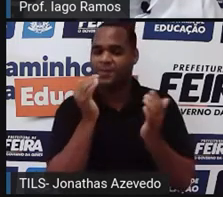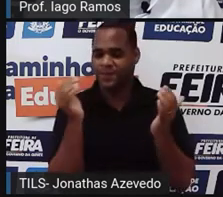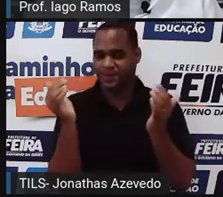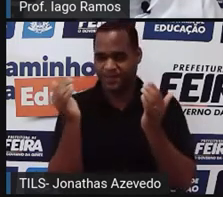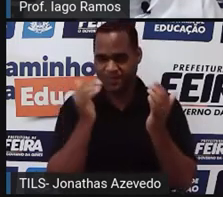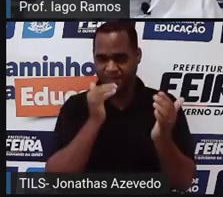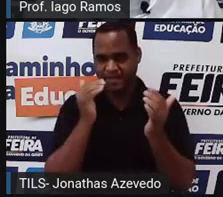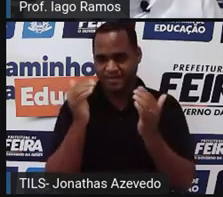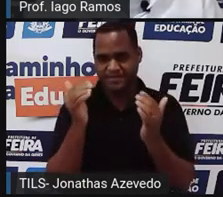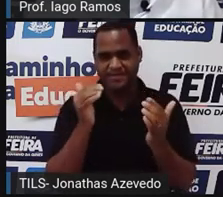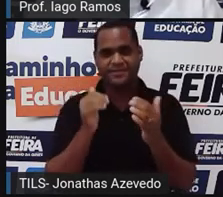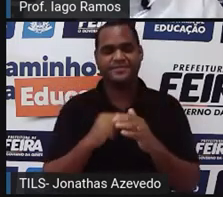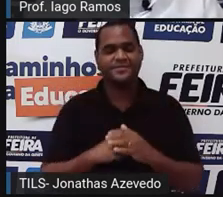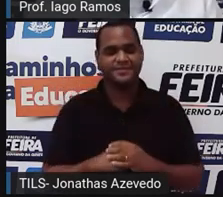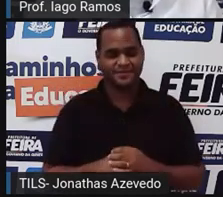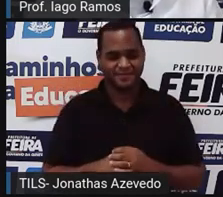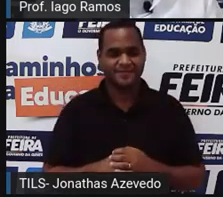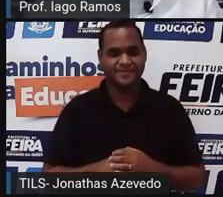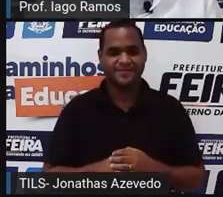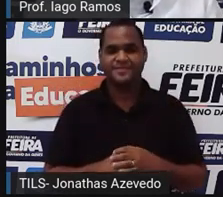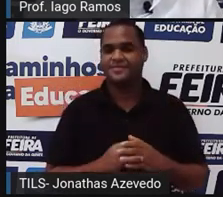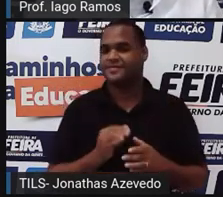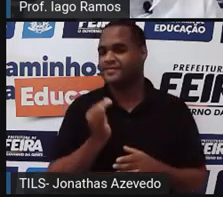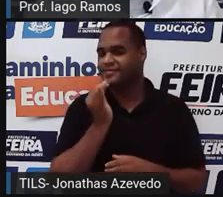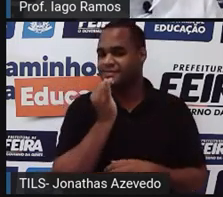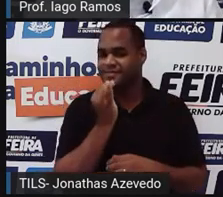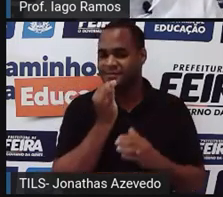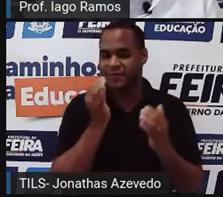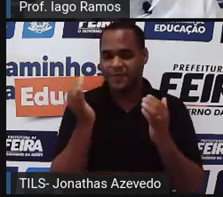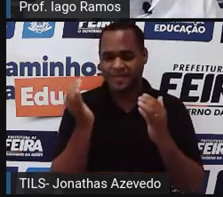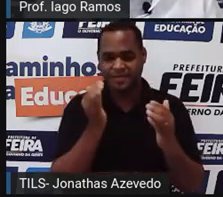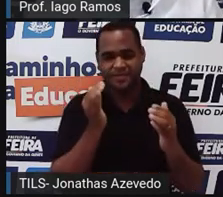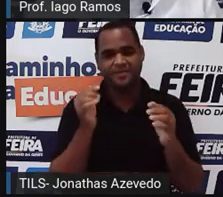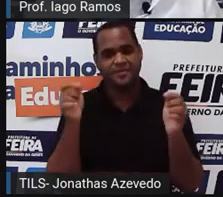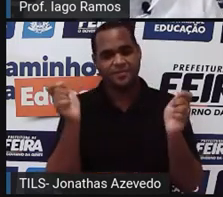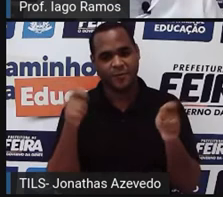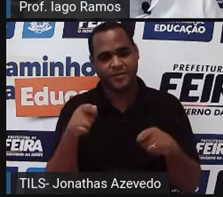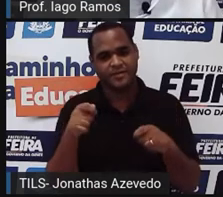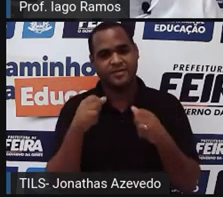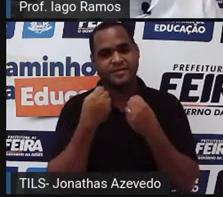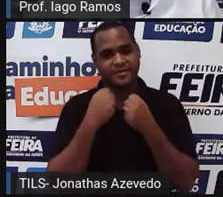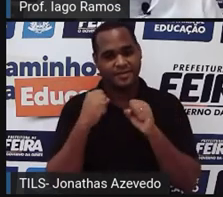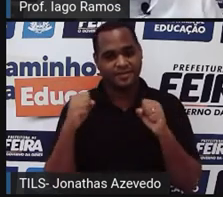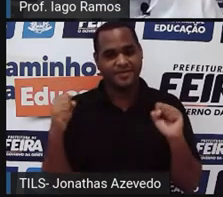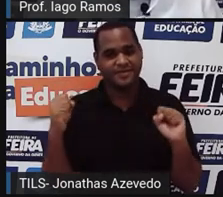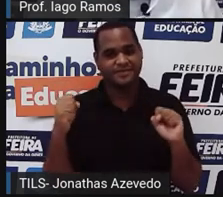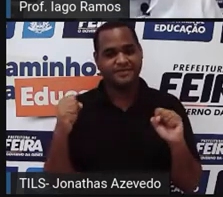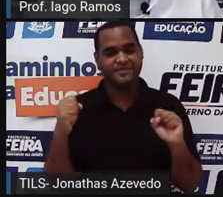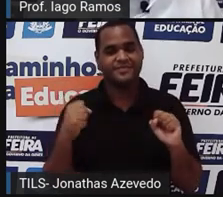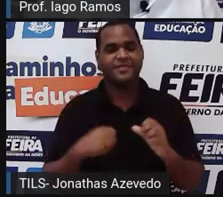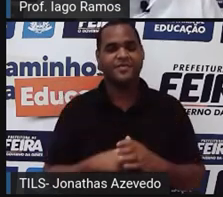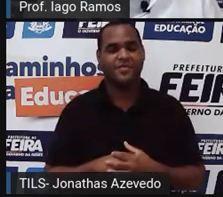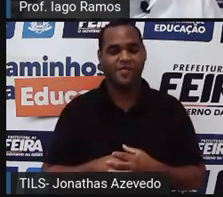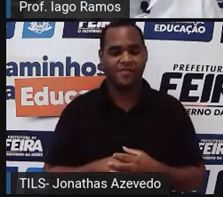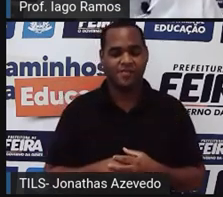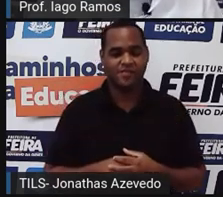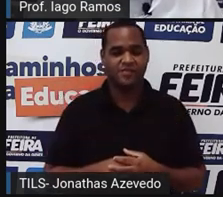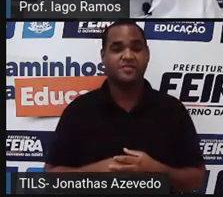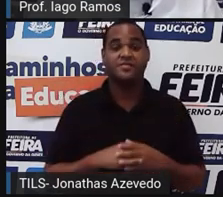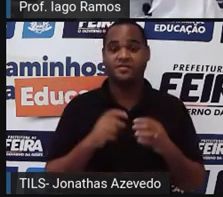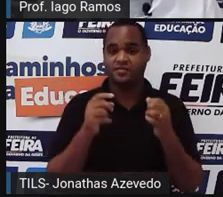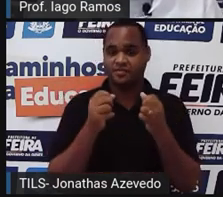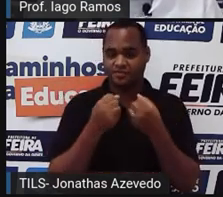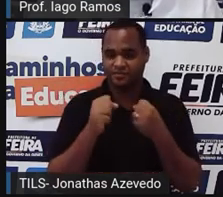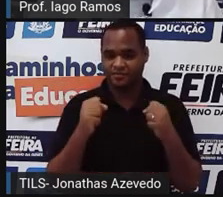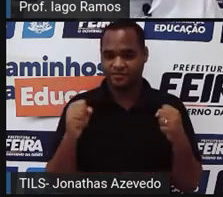comparação, e essa comparação acontece com grandezas. E a forma de a gente